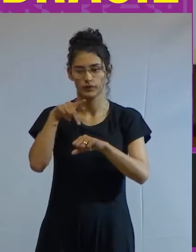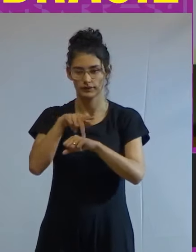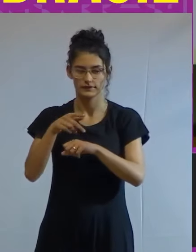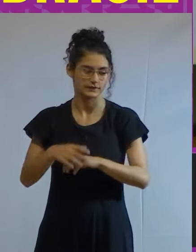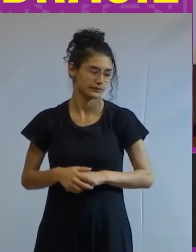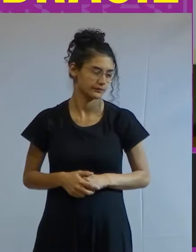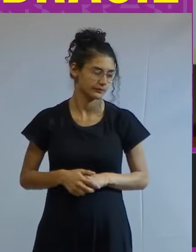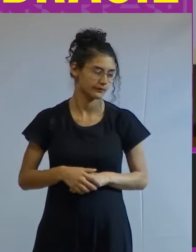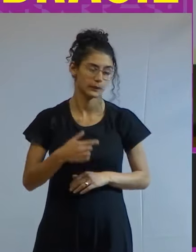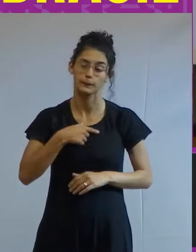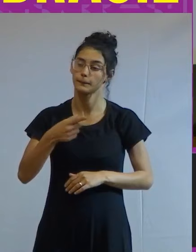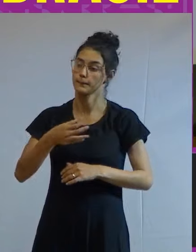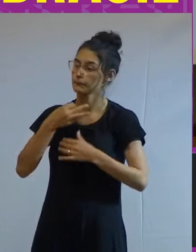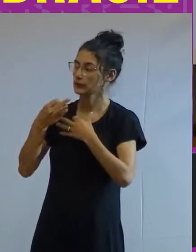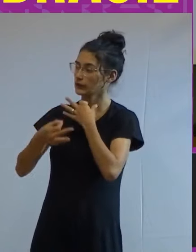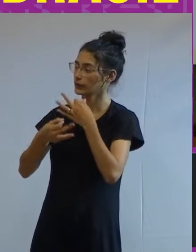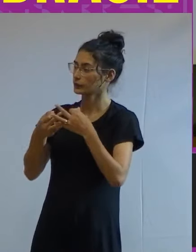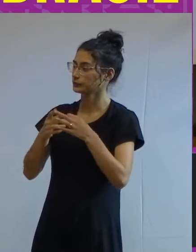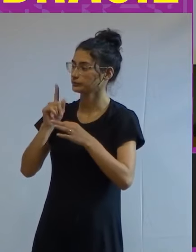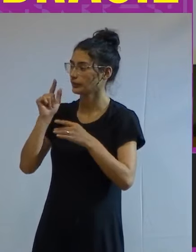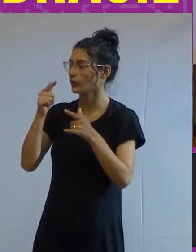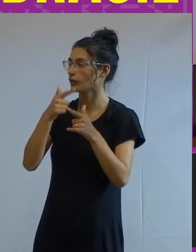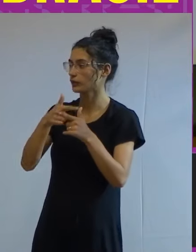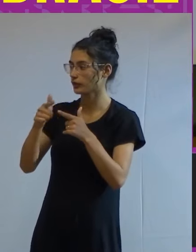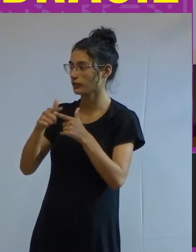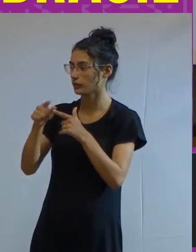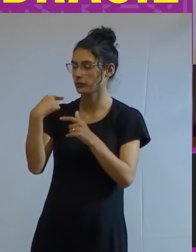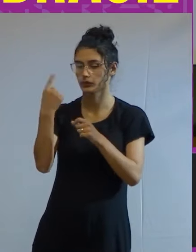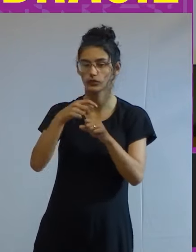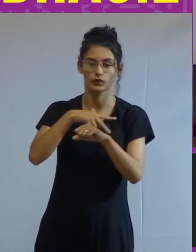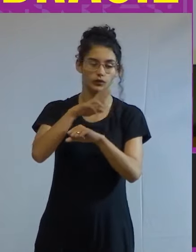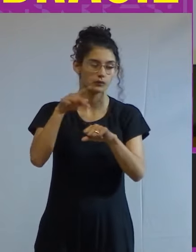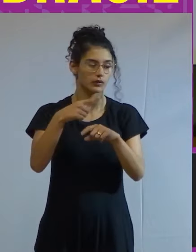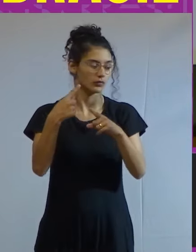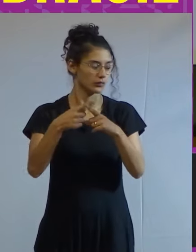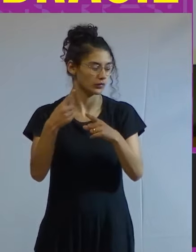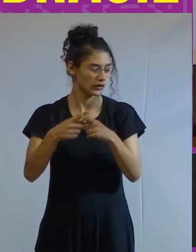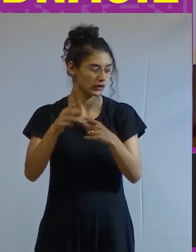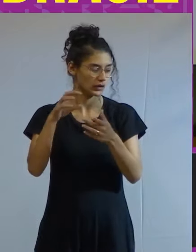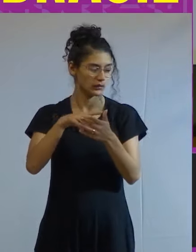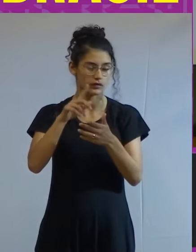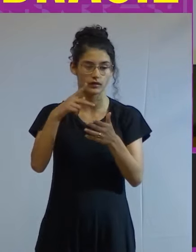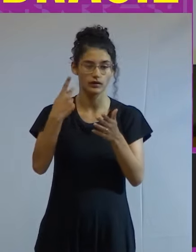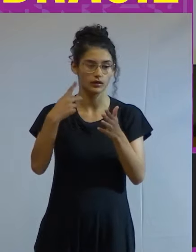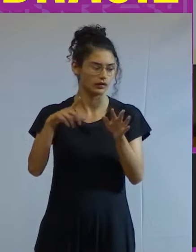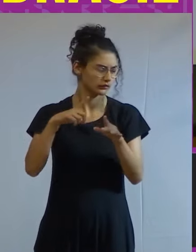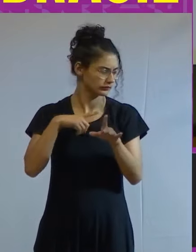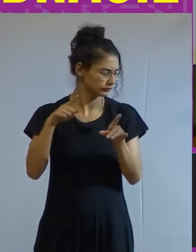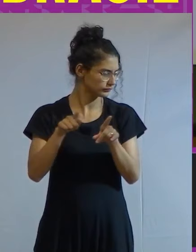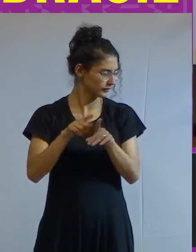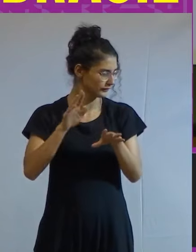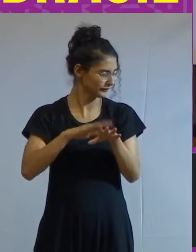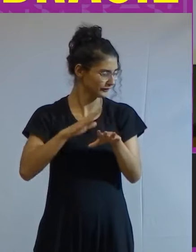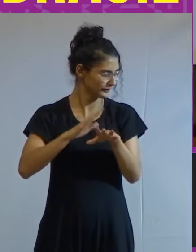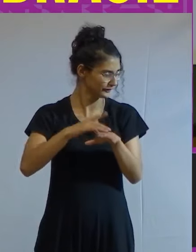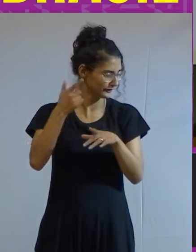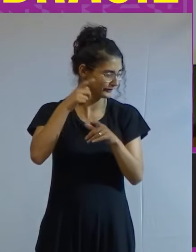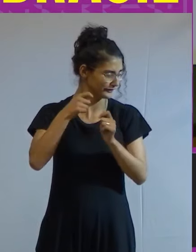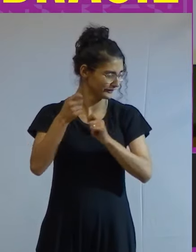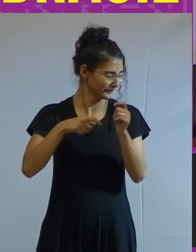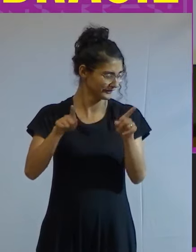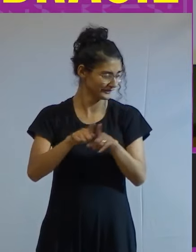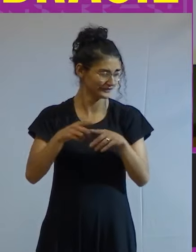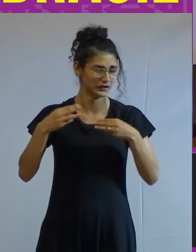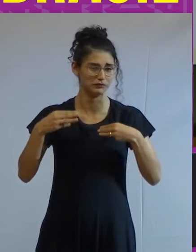minha opinião é um dos câncer do nosso país porque simplesmente é esse que consegue negociar inclusive o